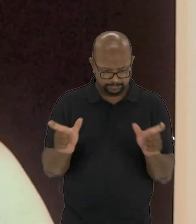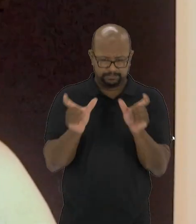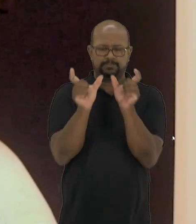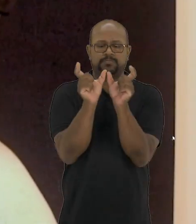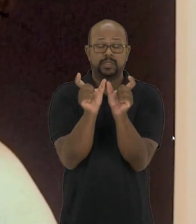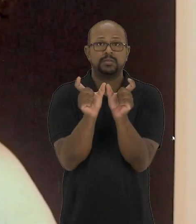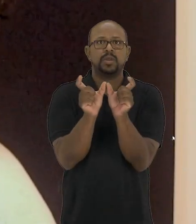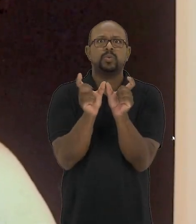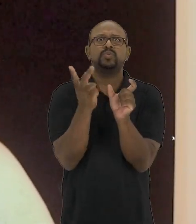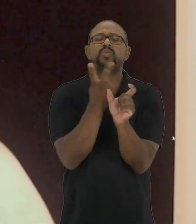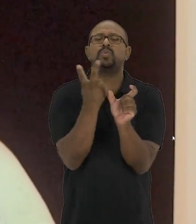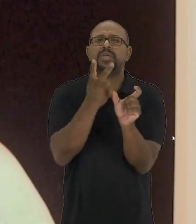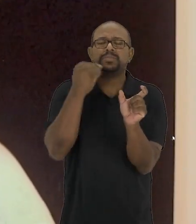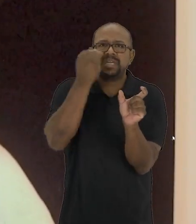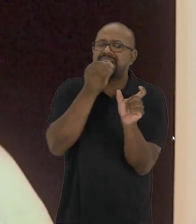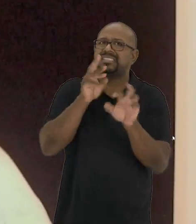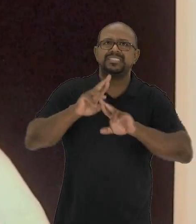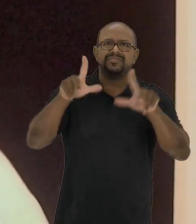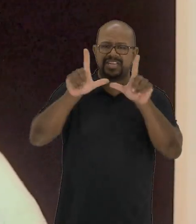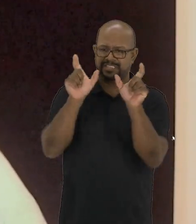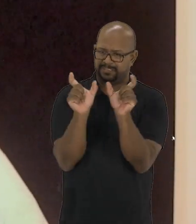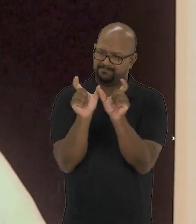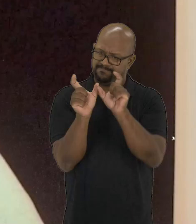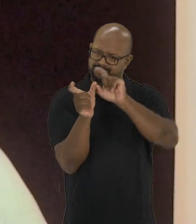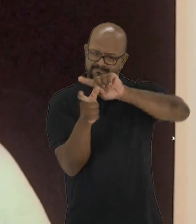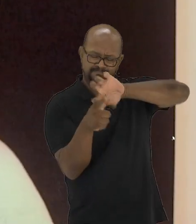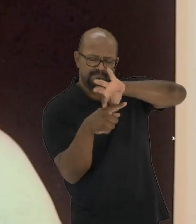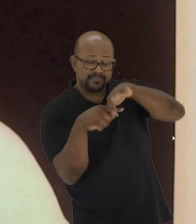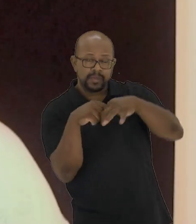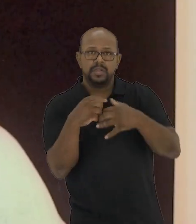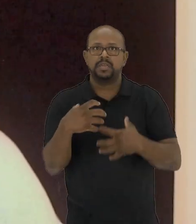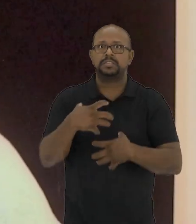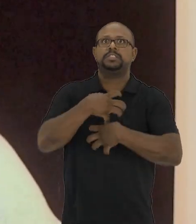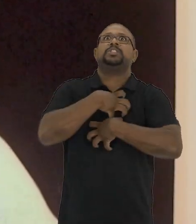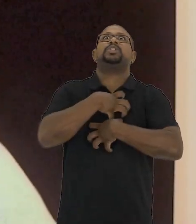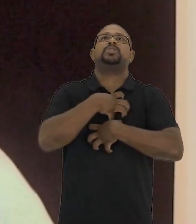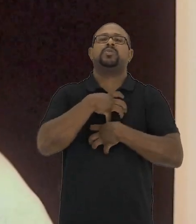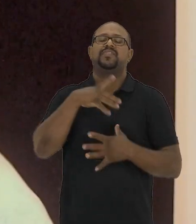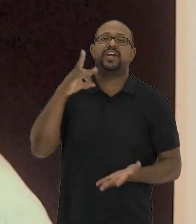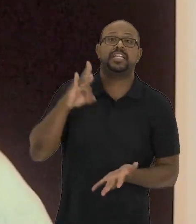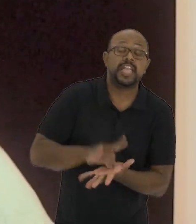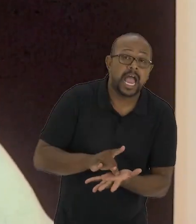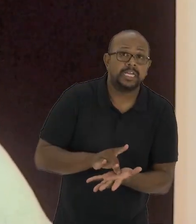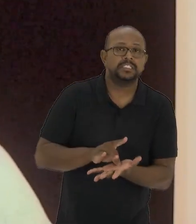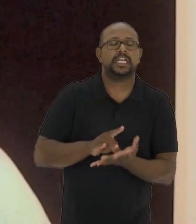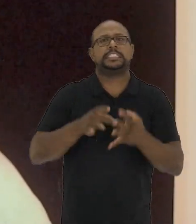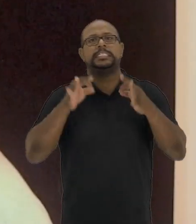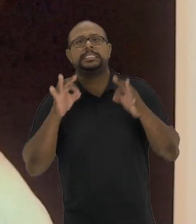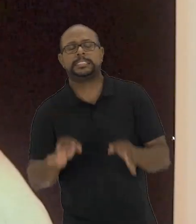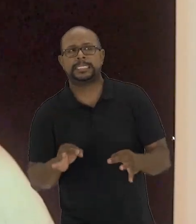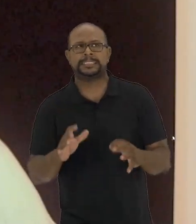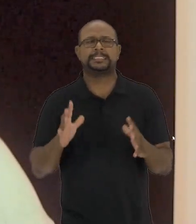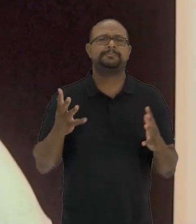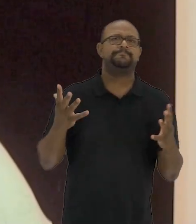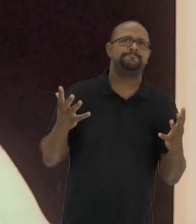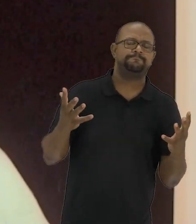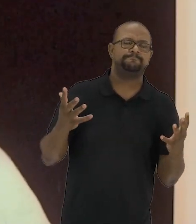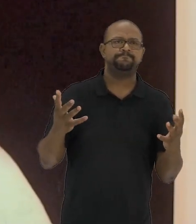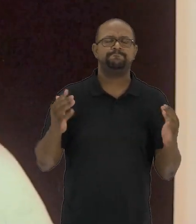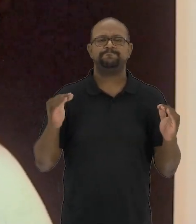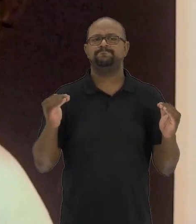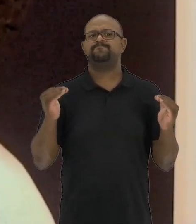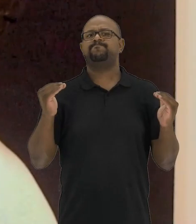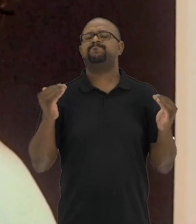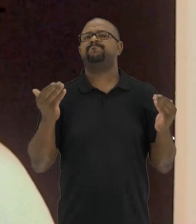juntamos duas experiências que se transsignificam, ou seja, colocam os sentidos, as verdades, as